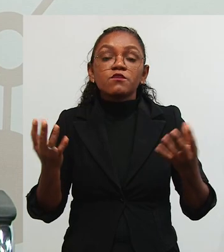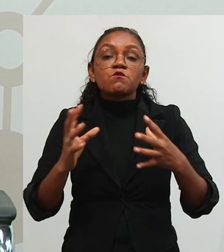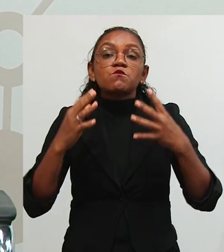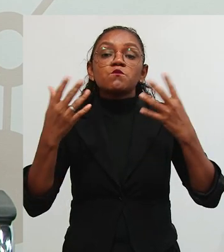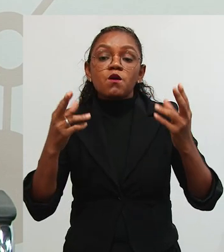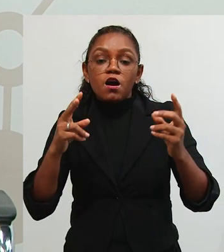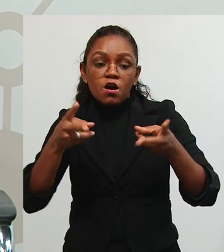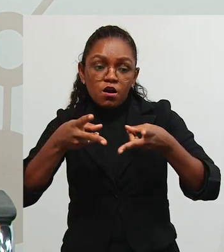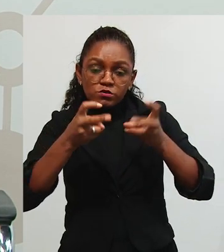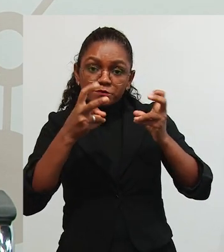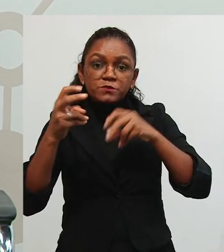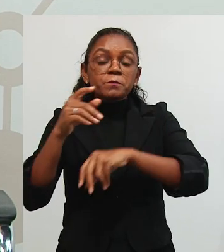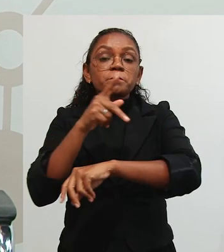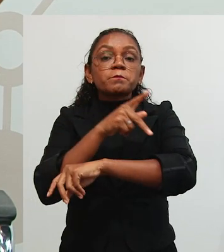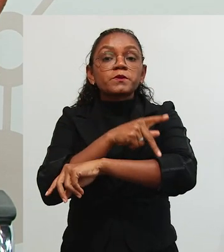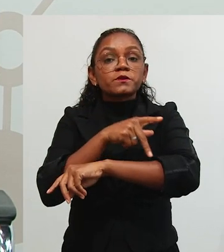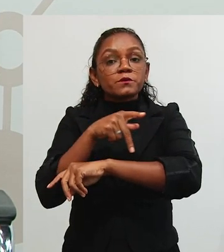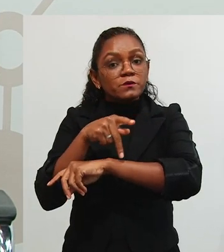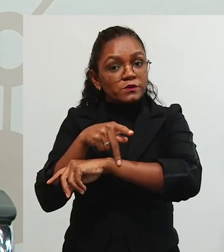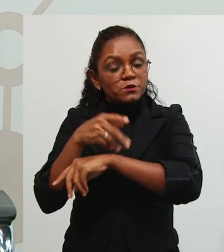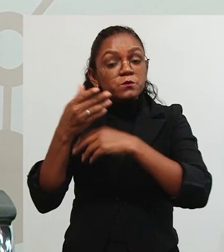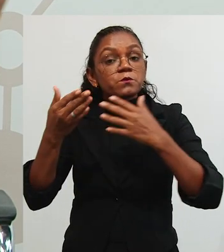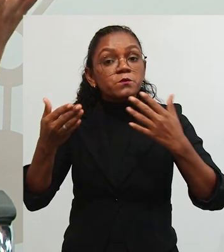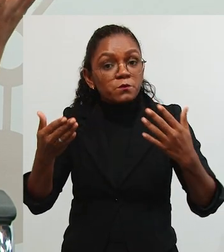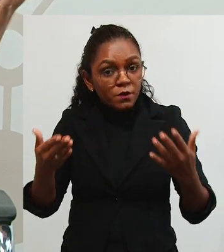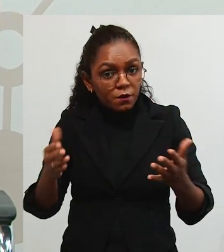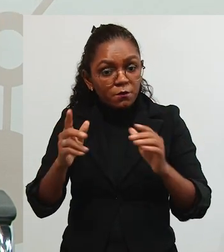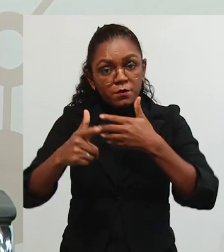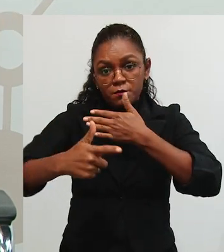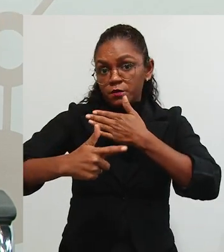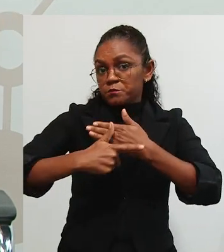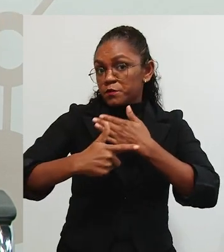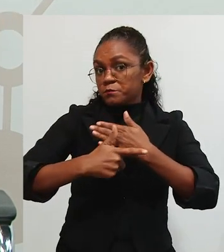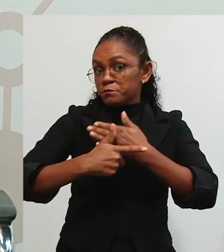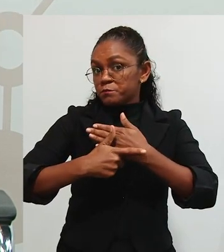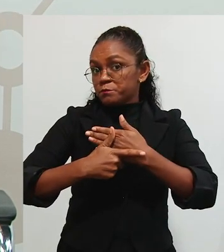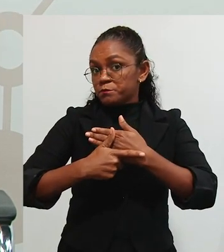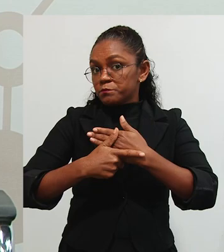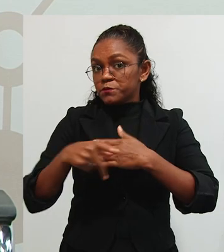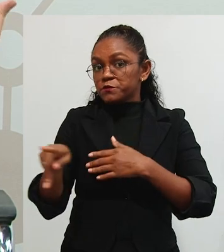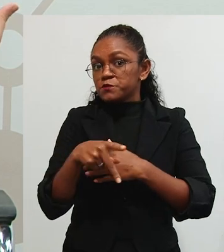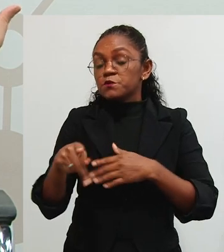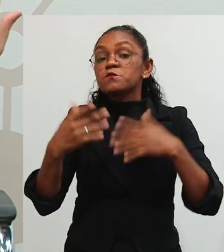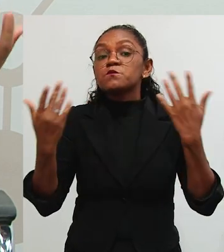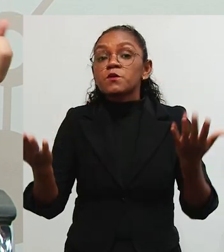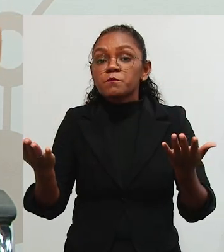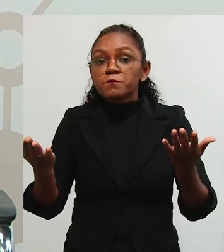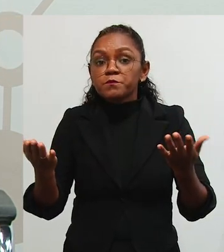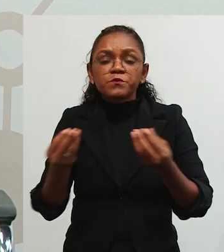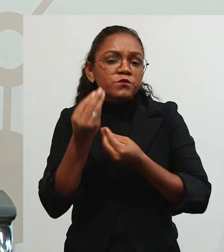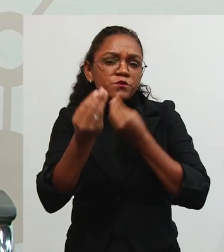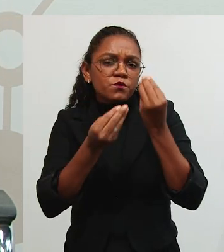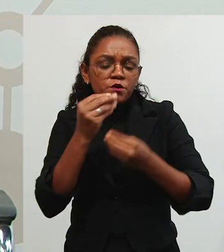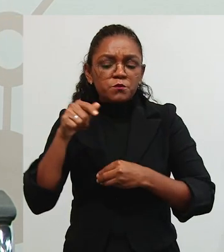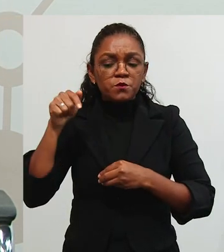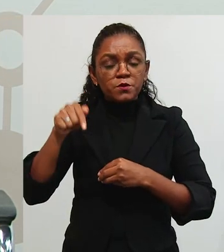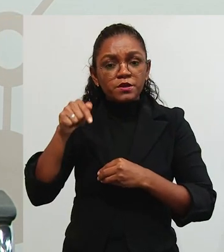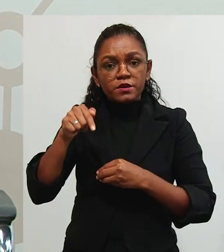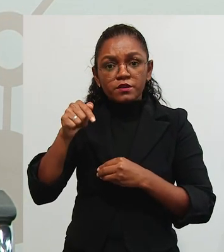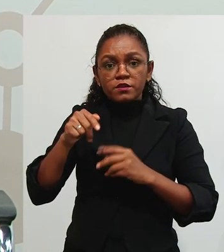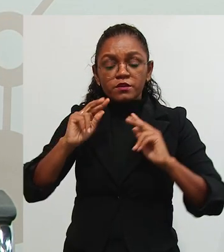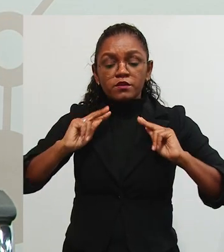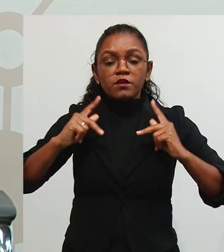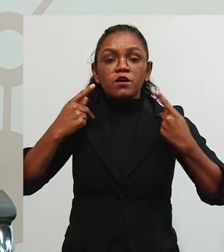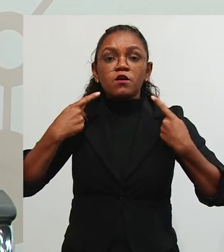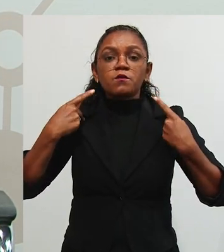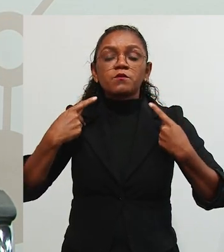concepção pedagógica, né? Qual que é, então, o papel do professor, por exemplo, nessa concepção?